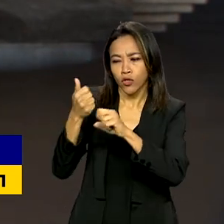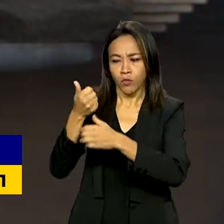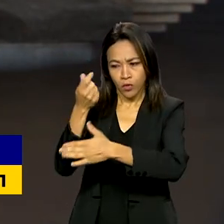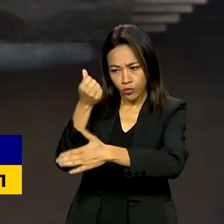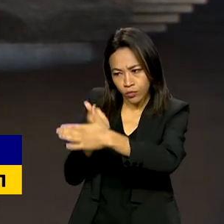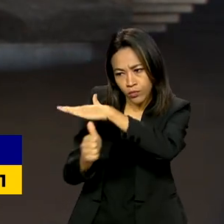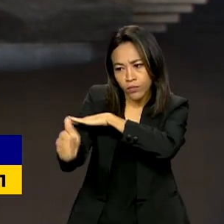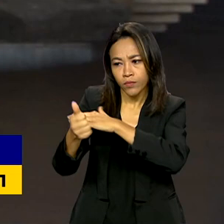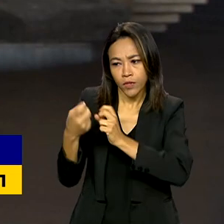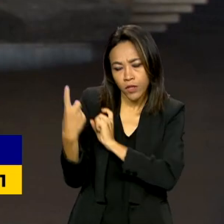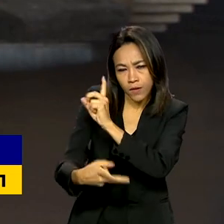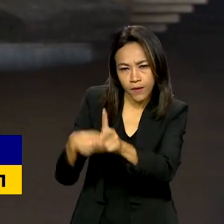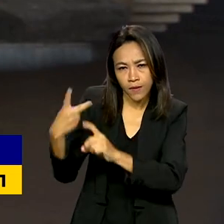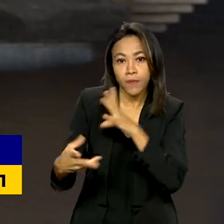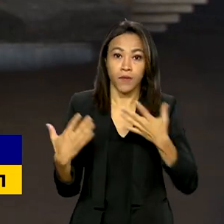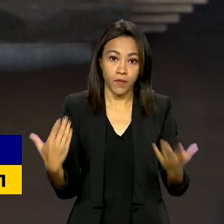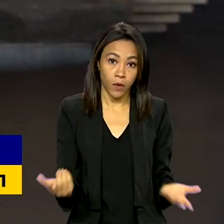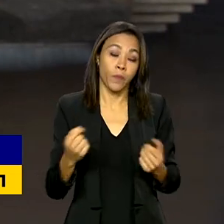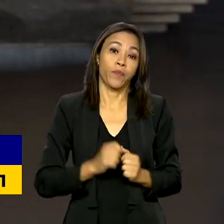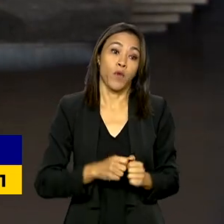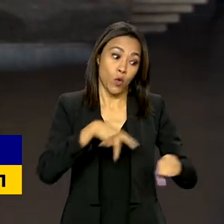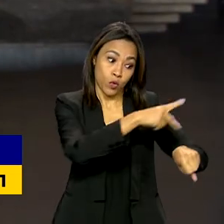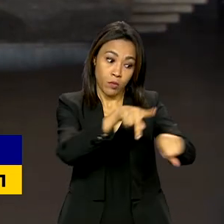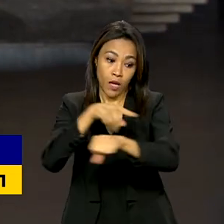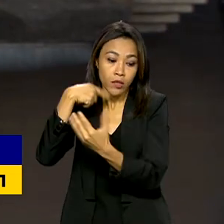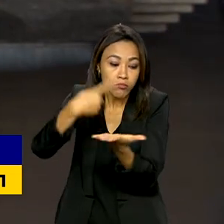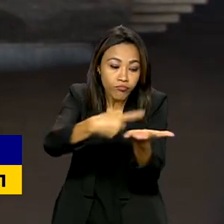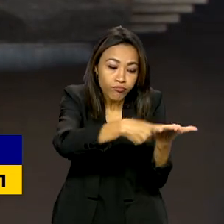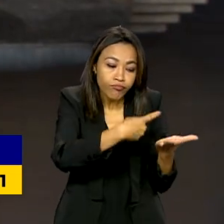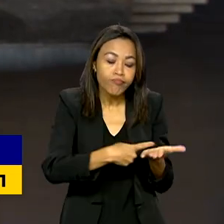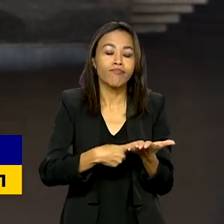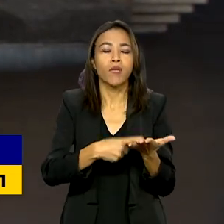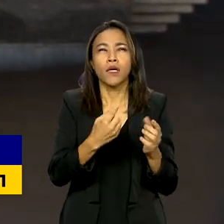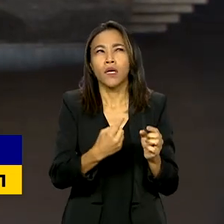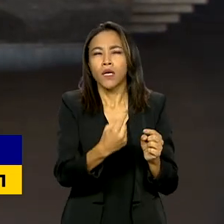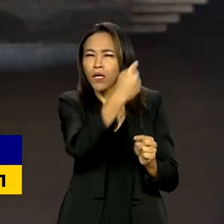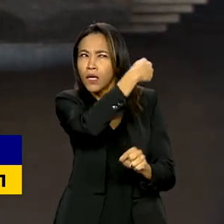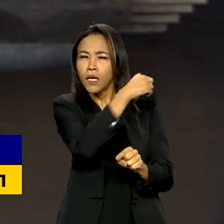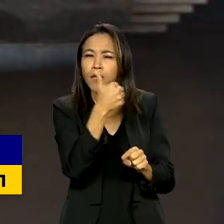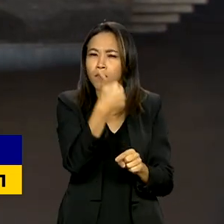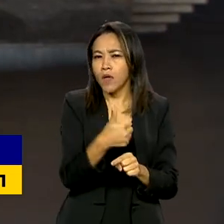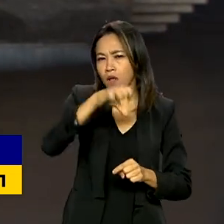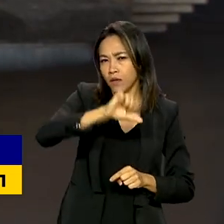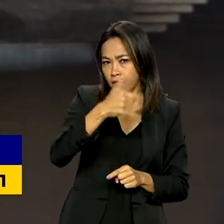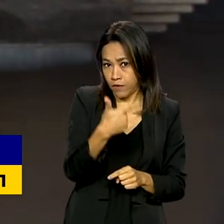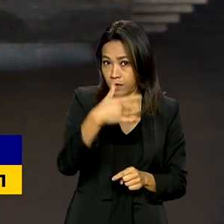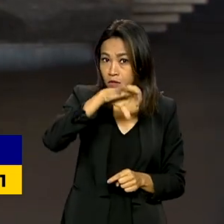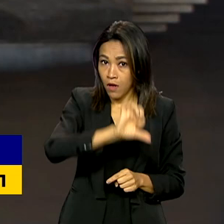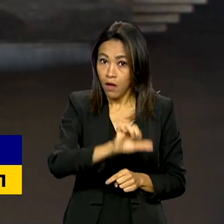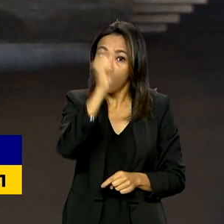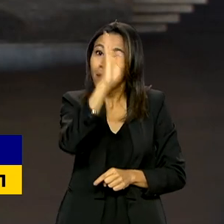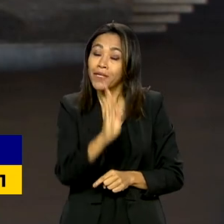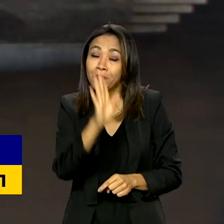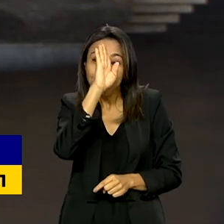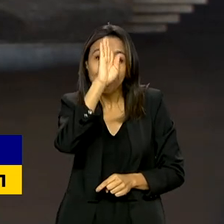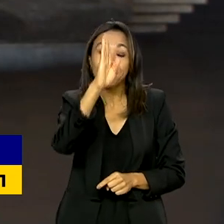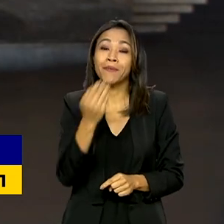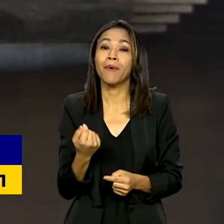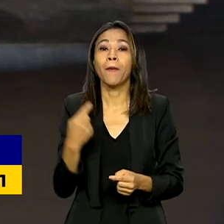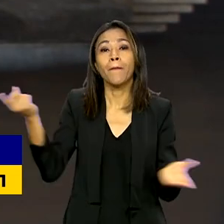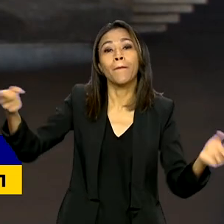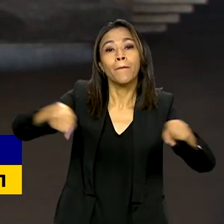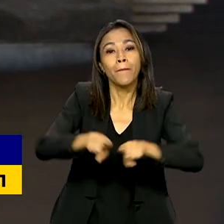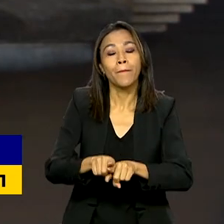comércio. Os países estabeleceram relações diplomáticas em 1929. O Brasil é o principal parceiro comercial